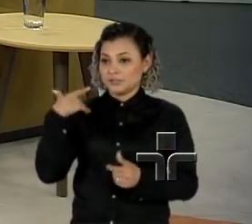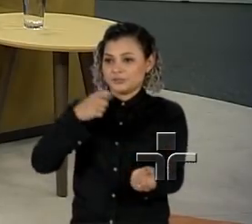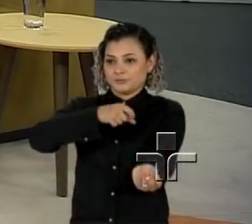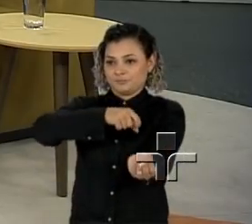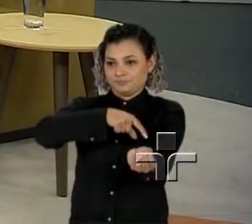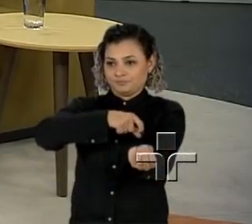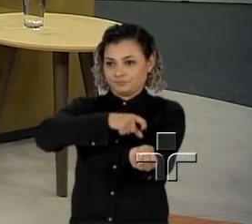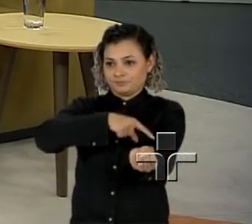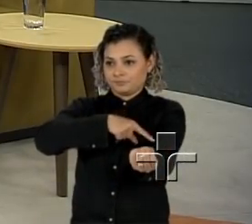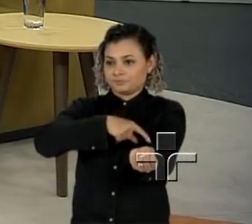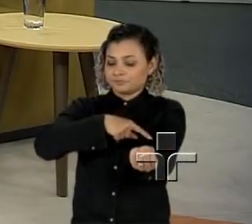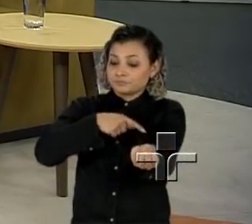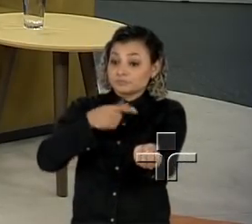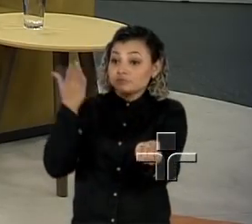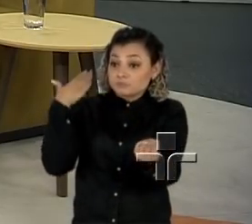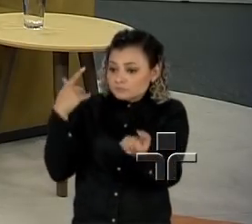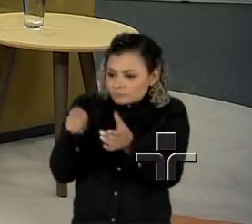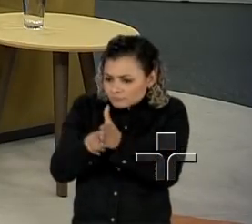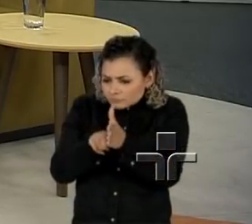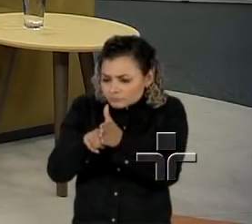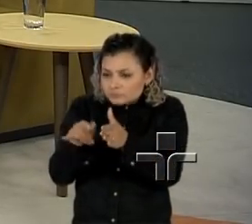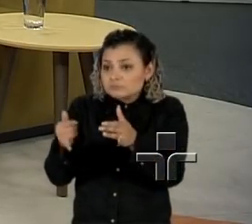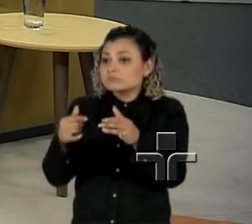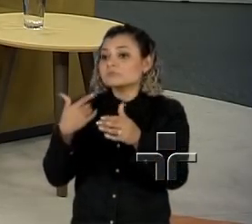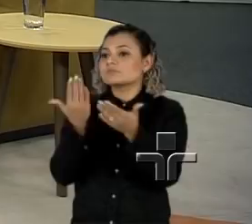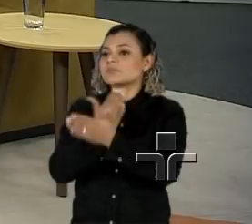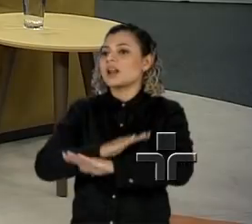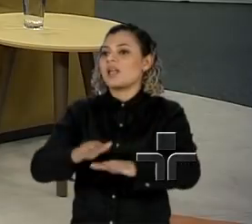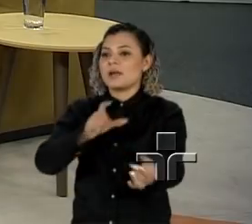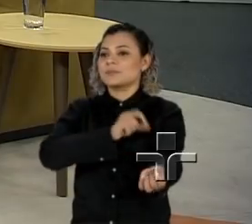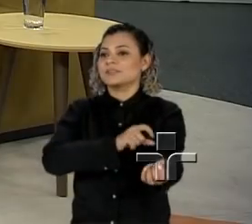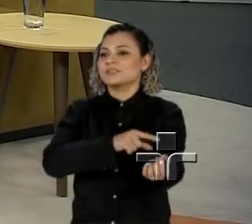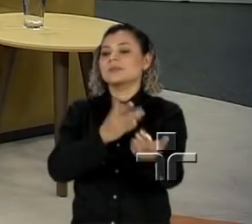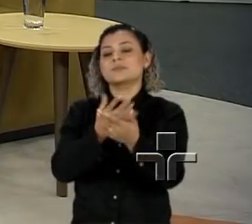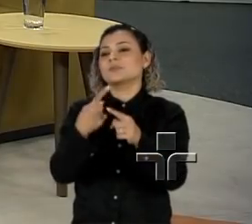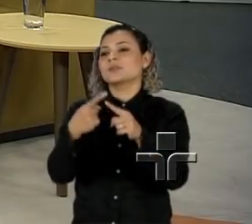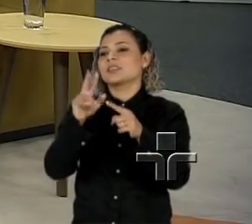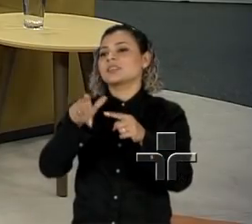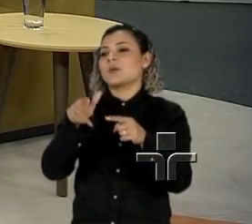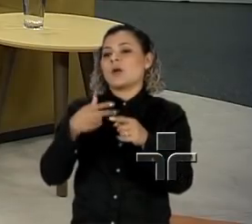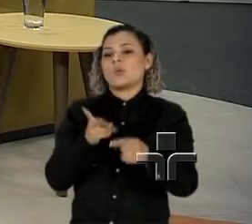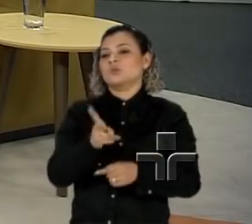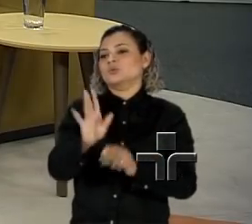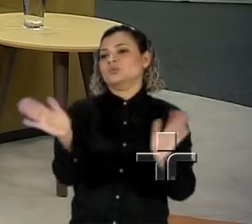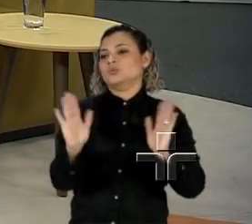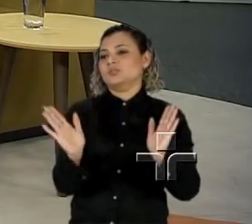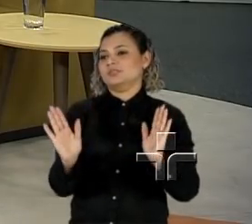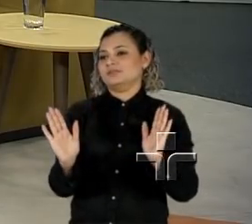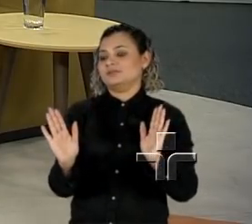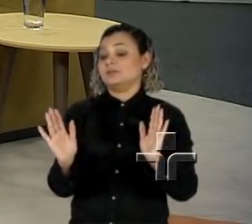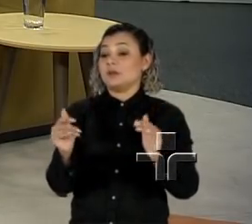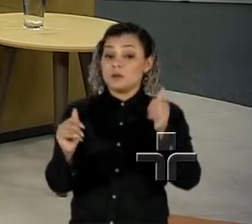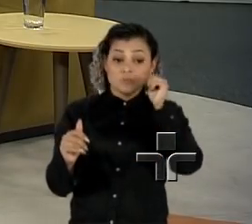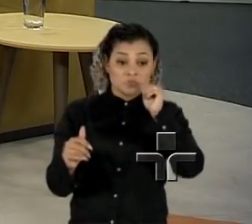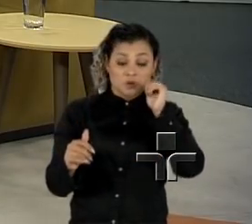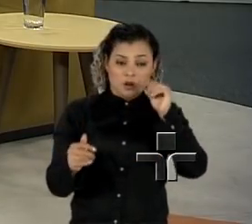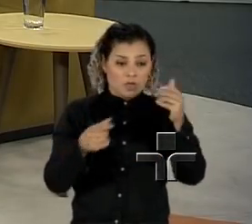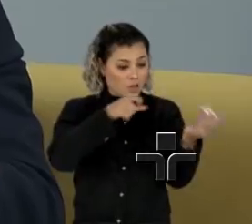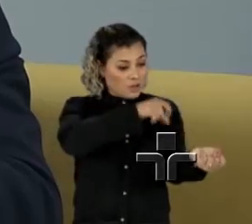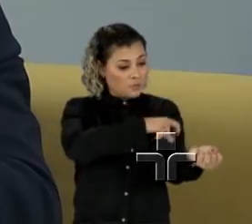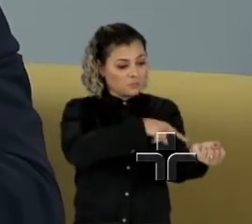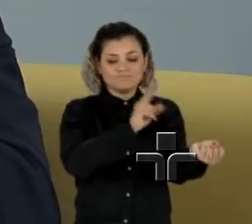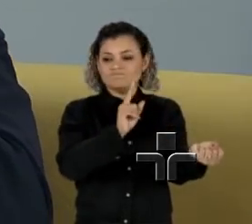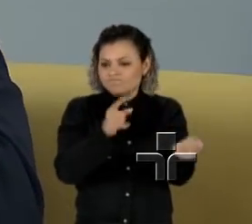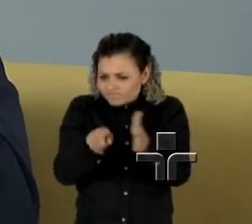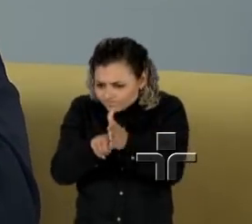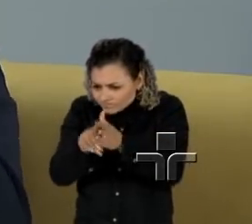quimioterapia, com esse estudo, com esse exame, deixam de fazê-la, porque mostra-se que não é efetivo. E mulheres que antes não fariam quimioterapia, com